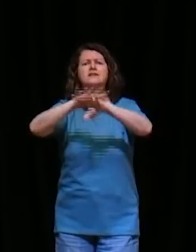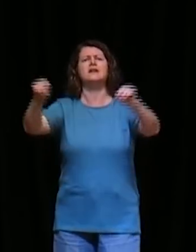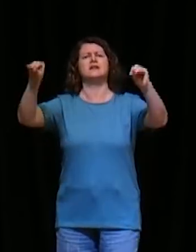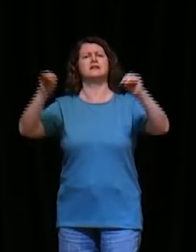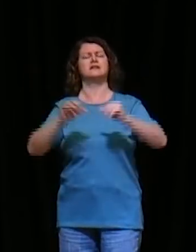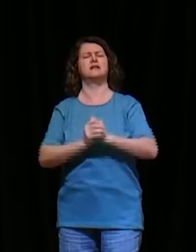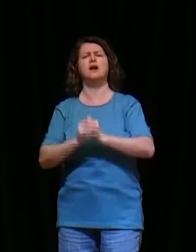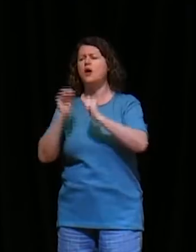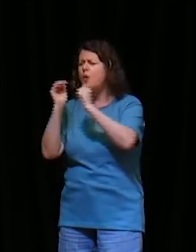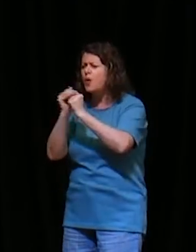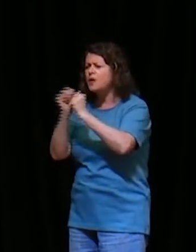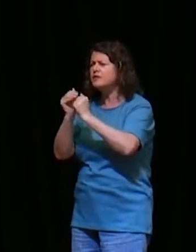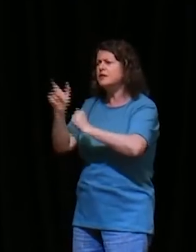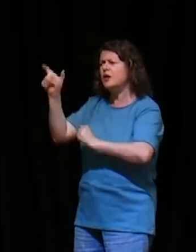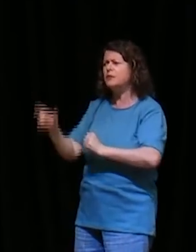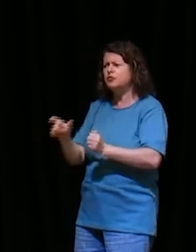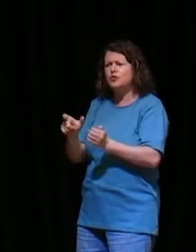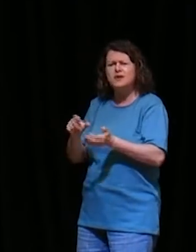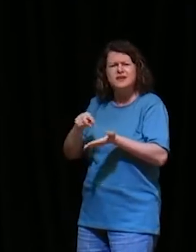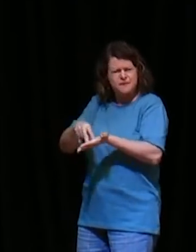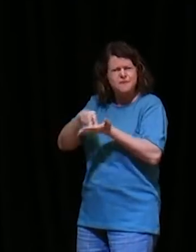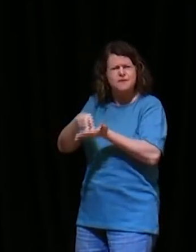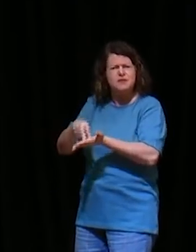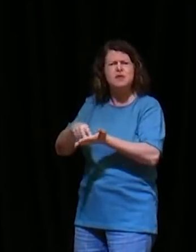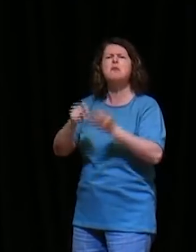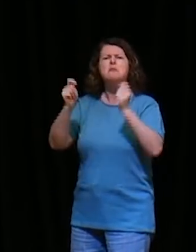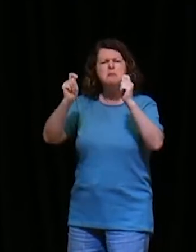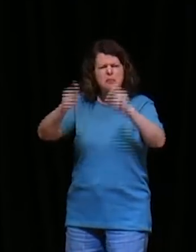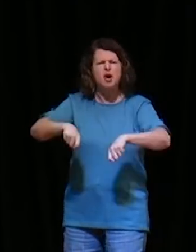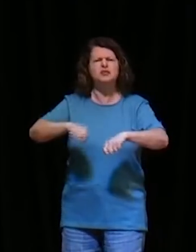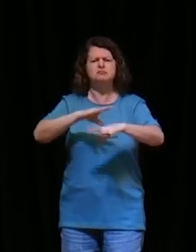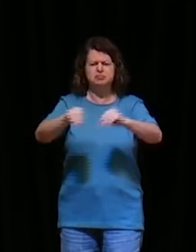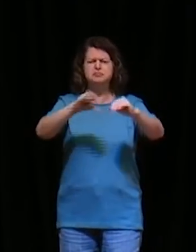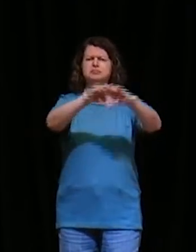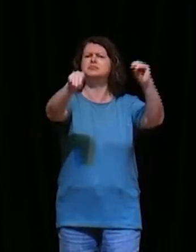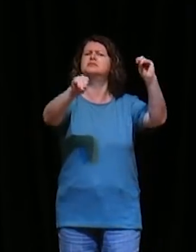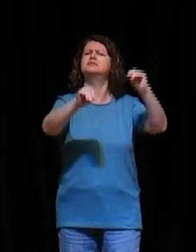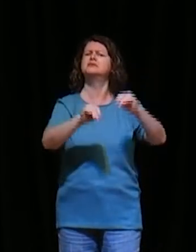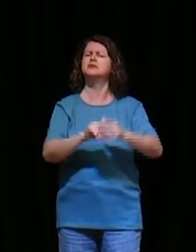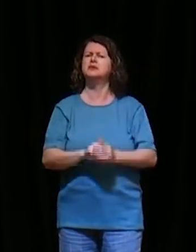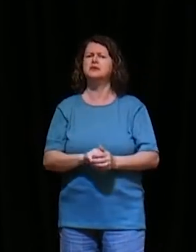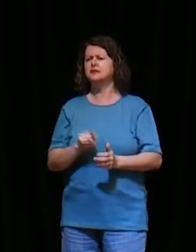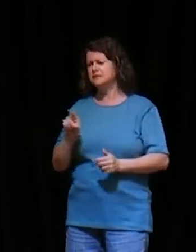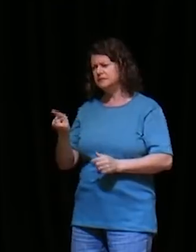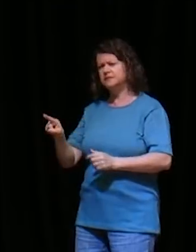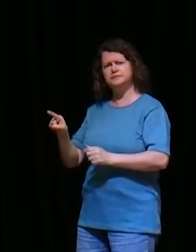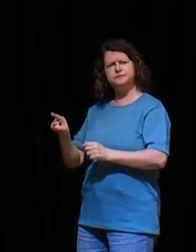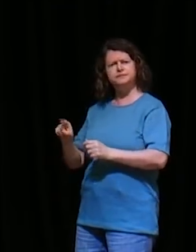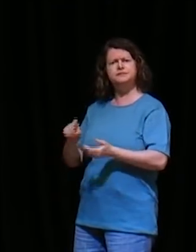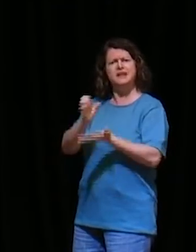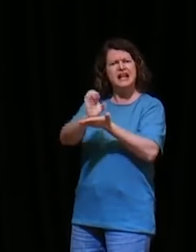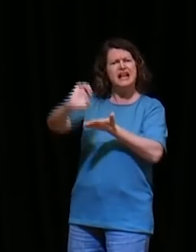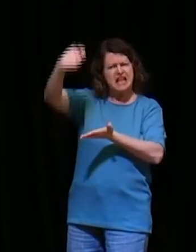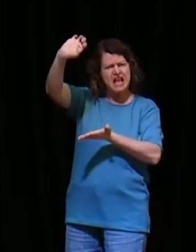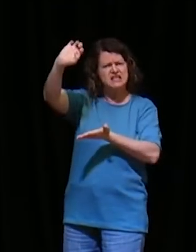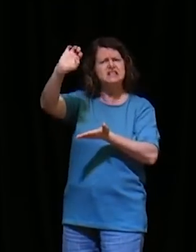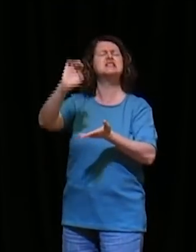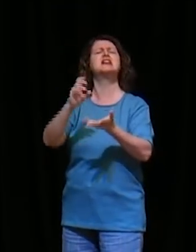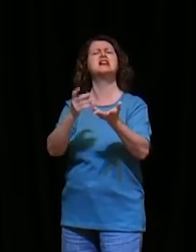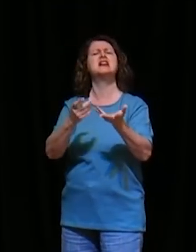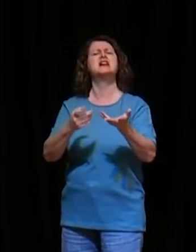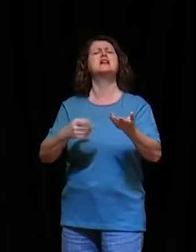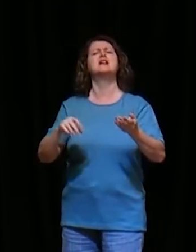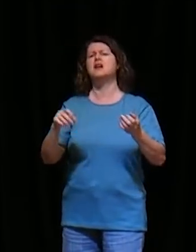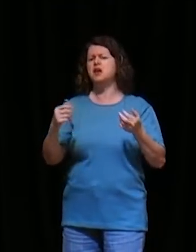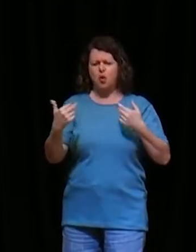oração feita por um justo, pode muito esses efeitos, Elias era um homem sujeito às mesmas paixões que nós, e orando pediu